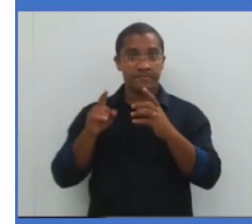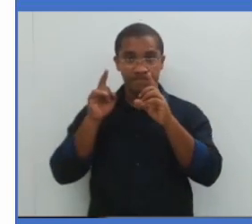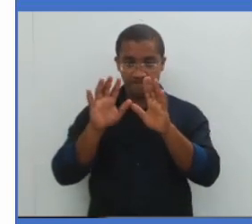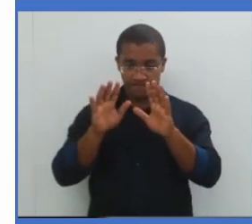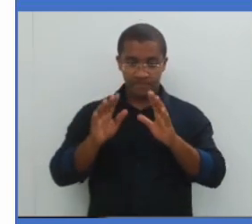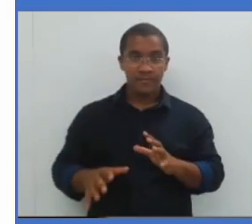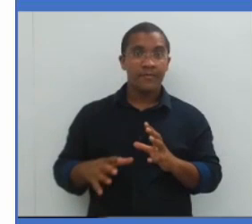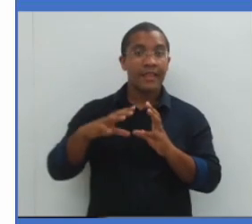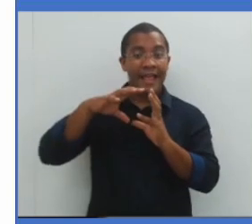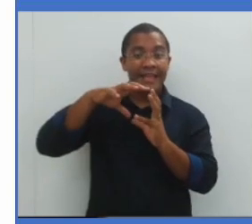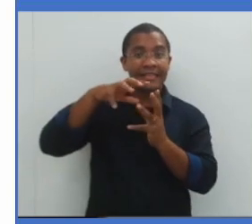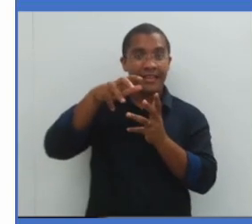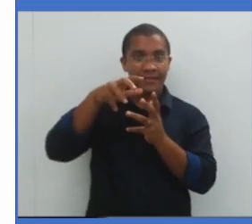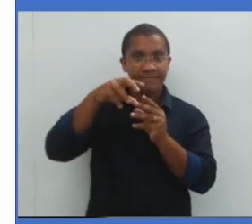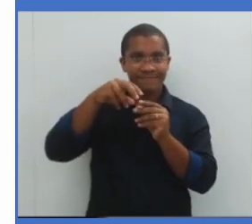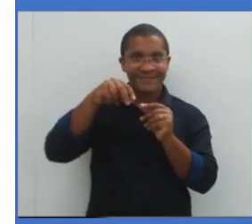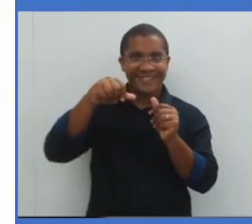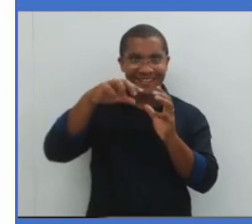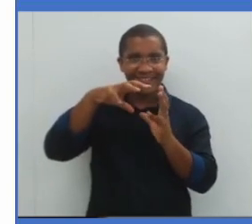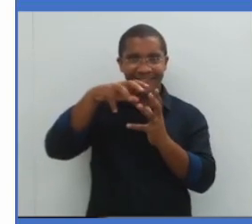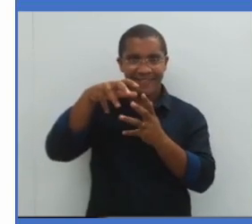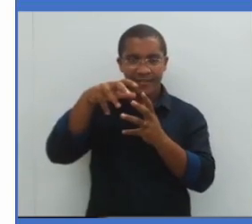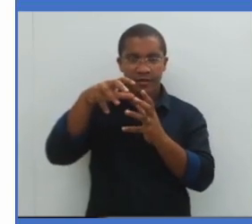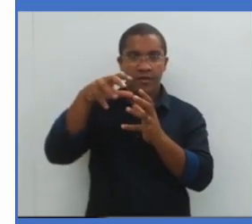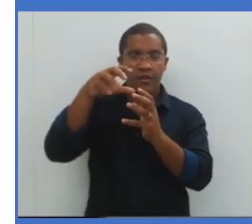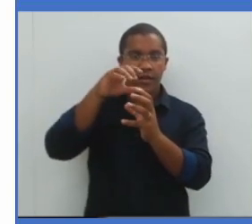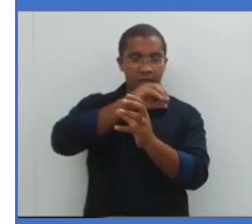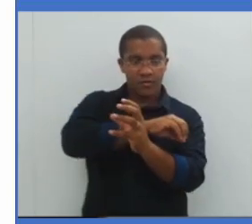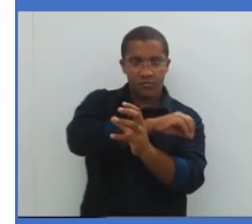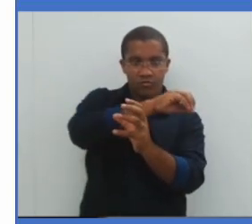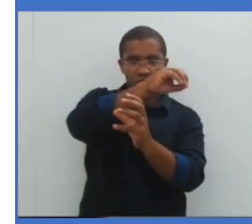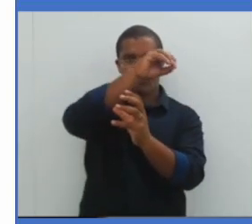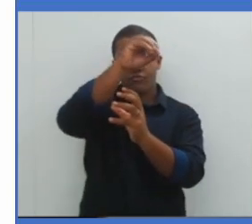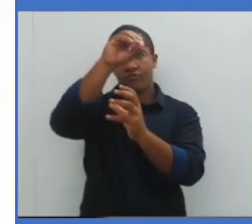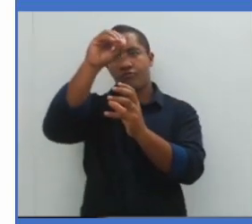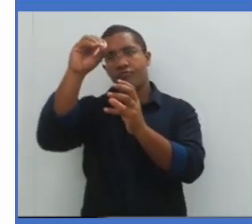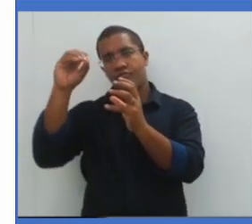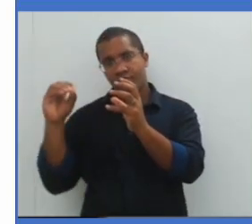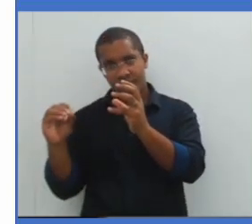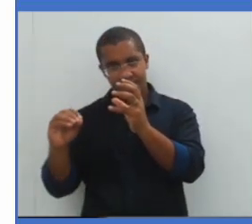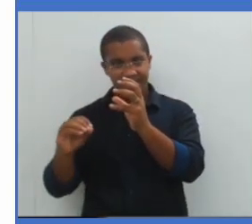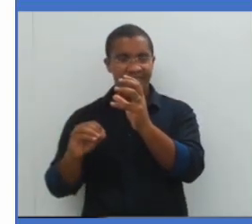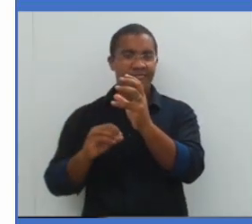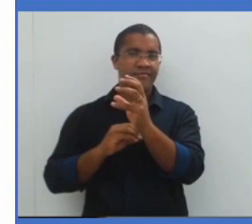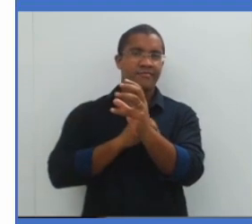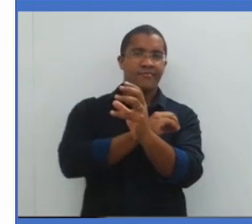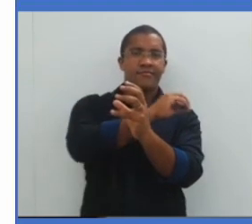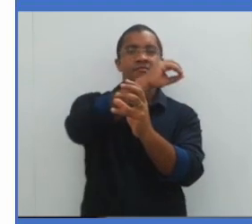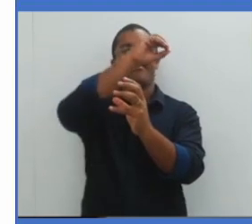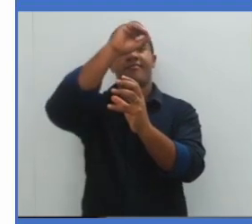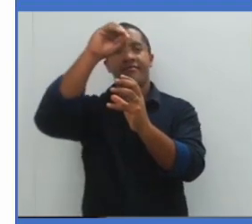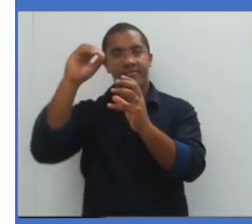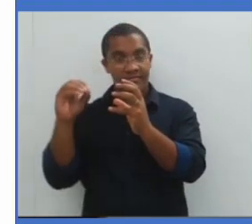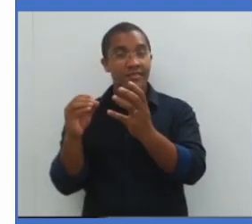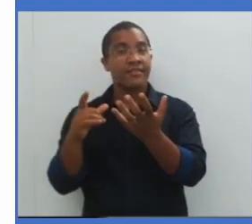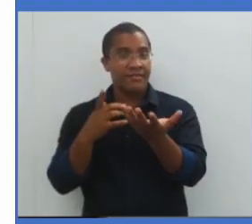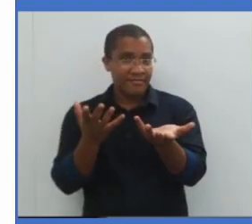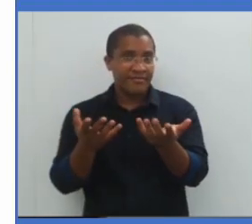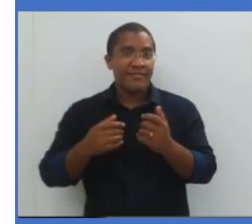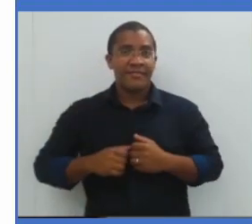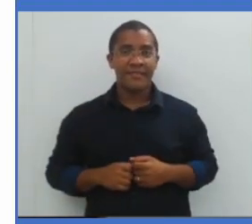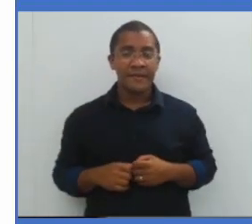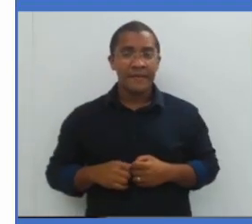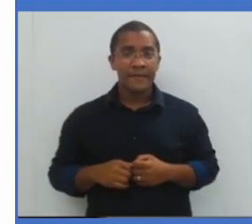ao redor da Terra. Porque é o satélite natural da Terra. Então,